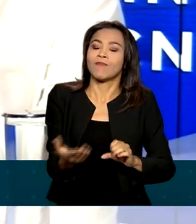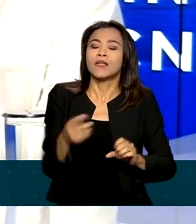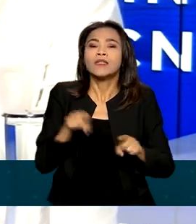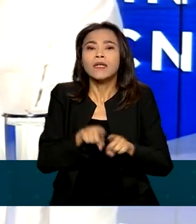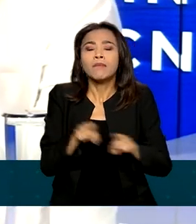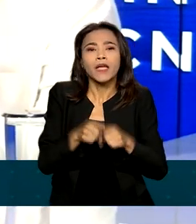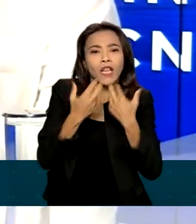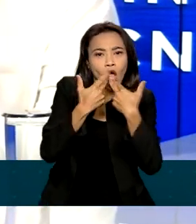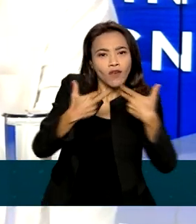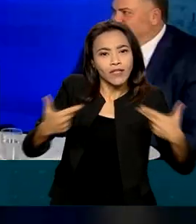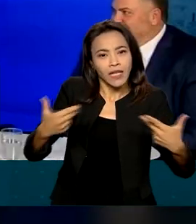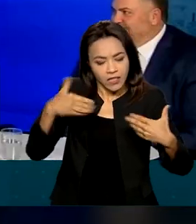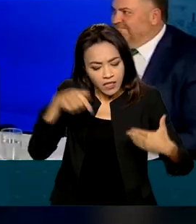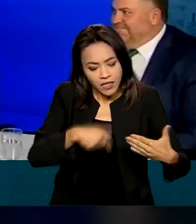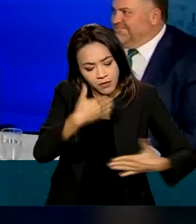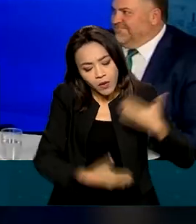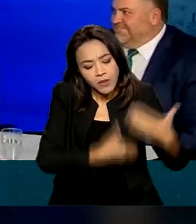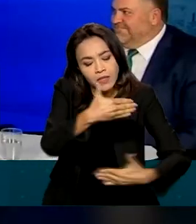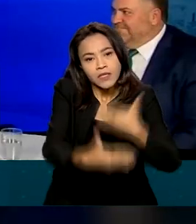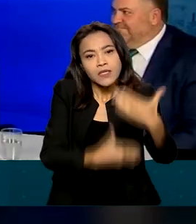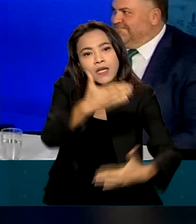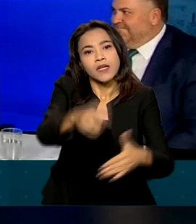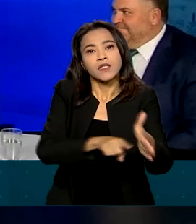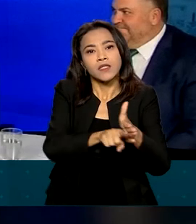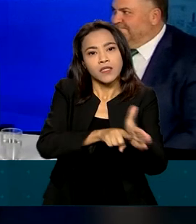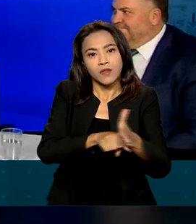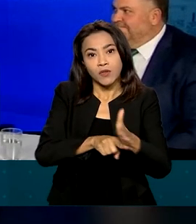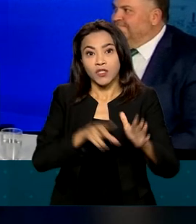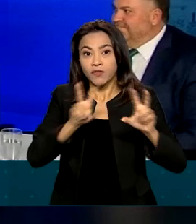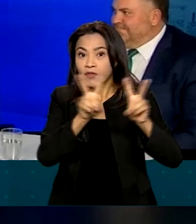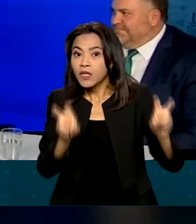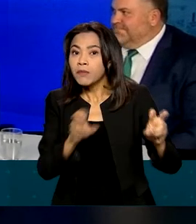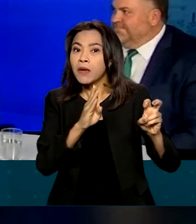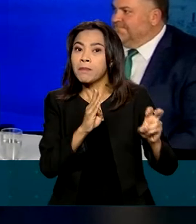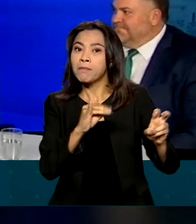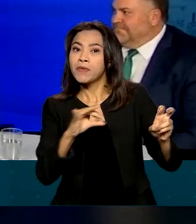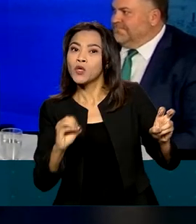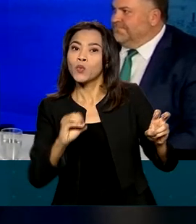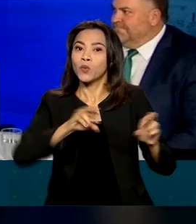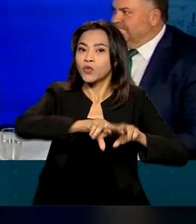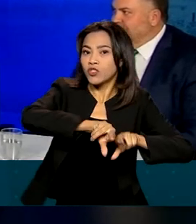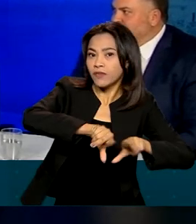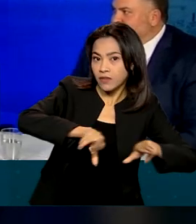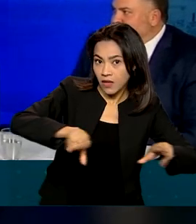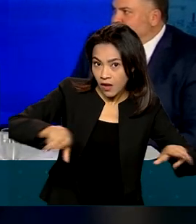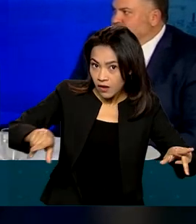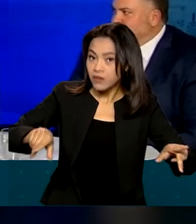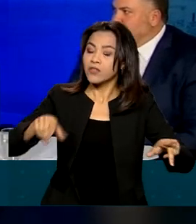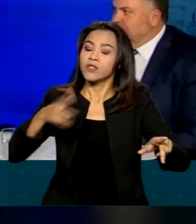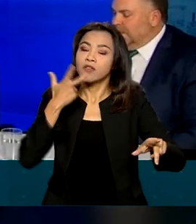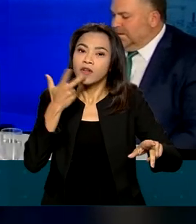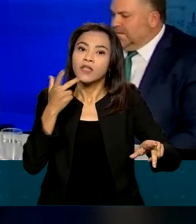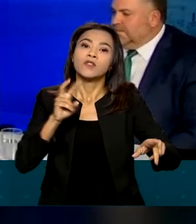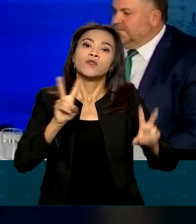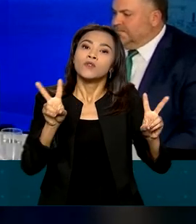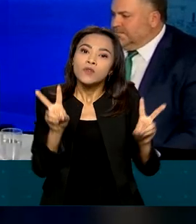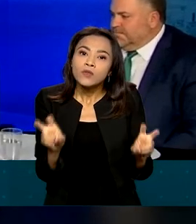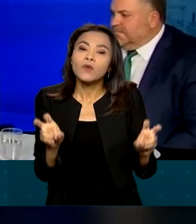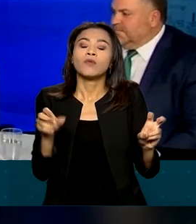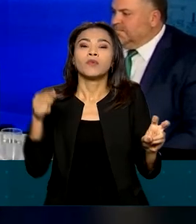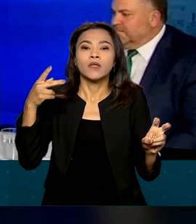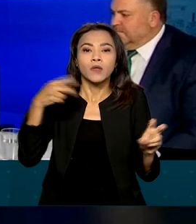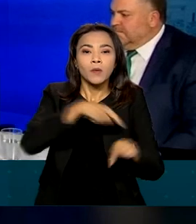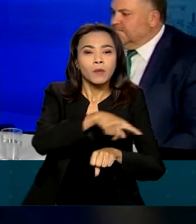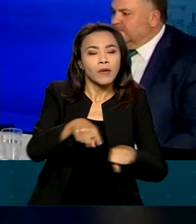inovar nesse processo. Quando a gente fala de biodiversidade, nós estamos falando da diferencial competitivo de um país que